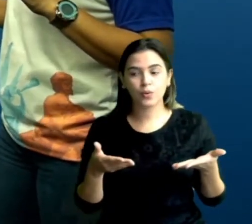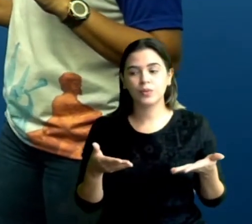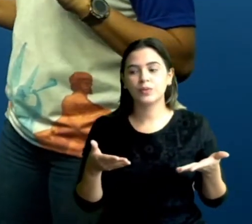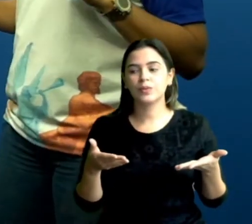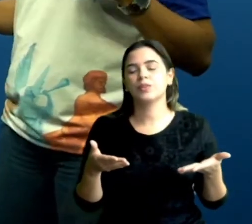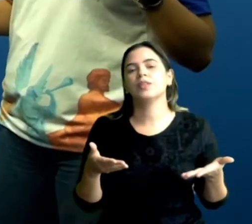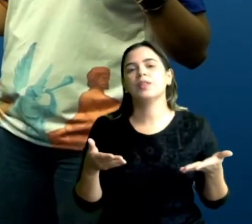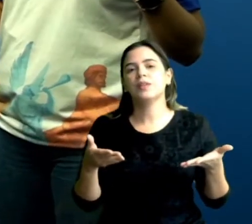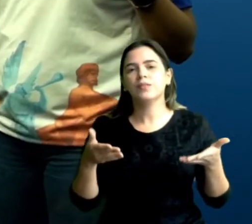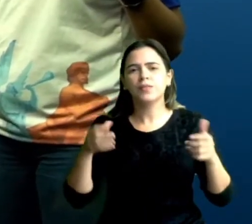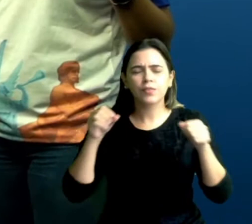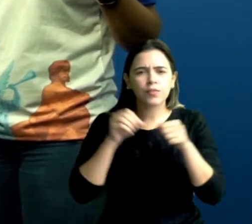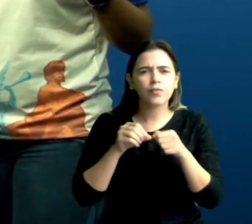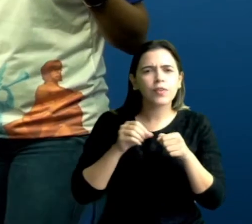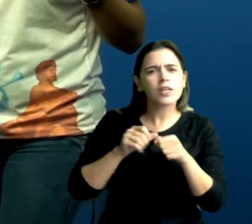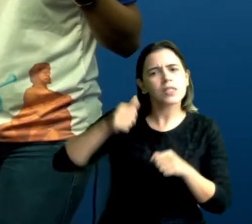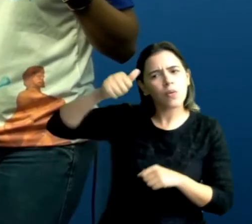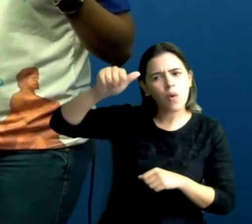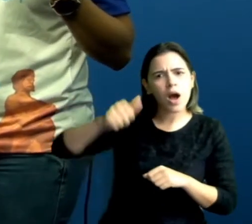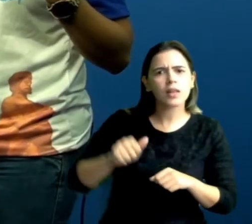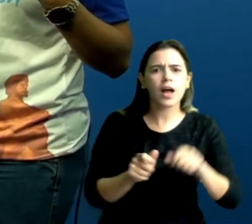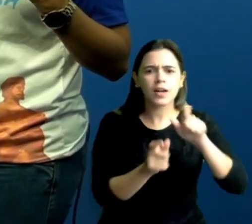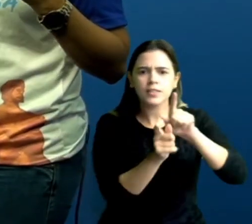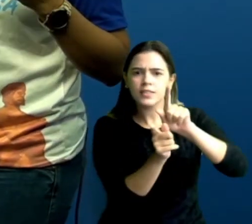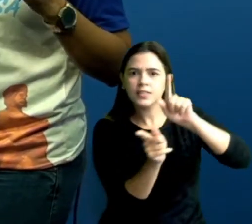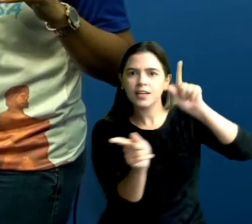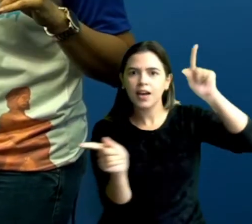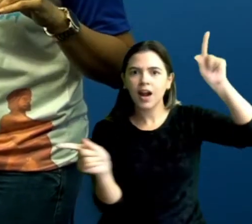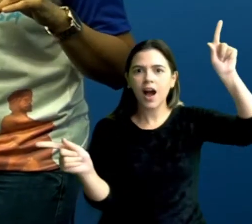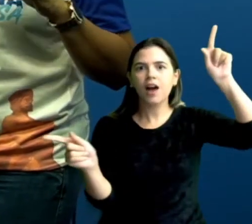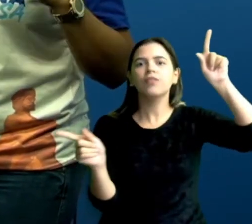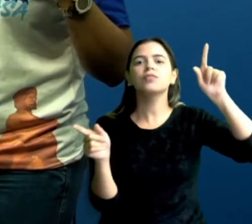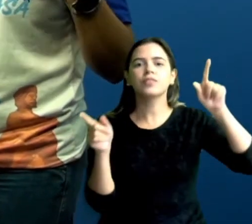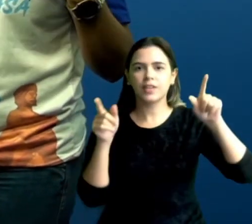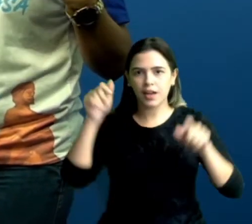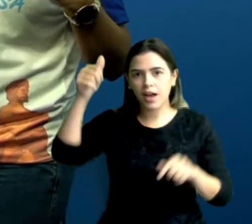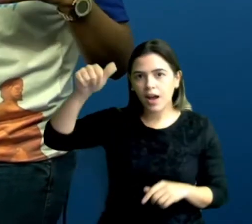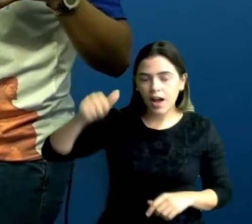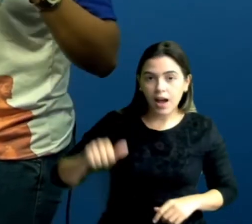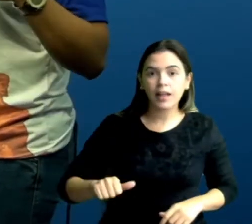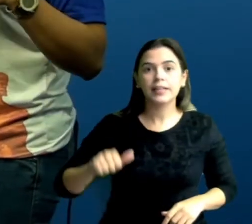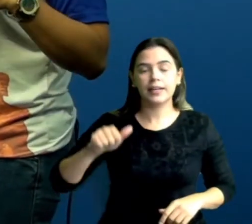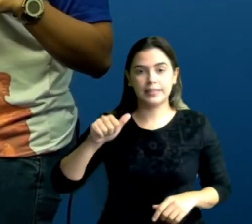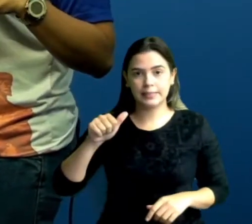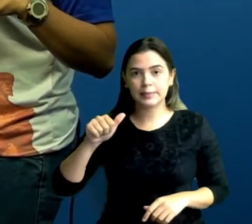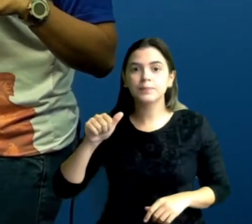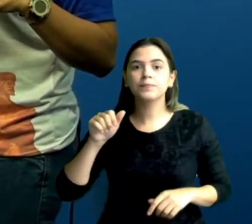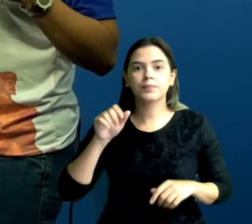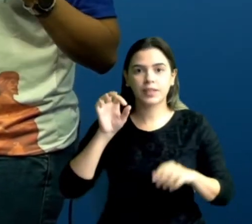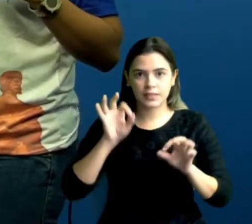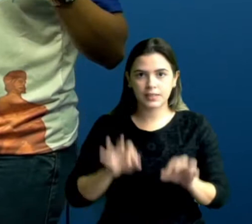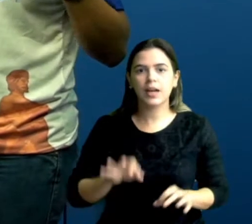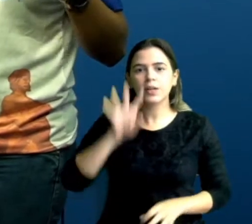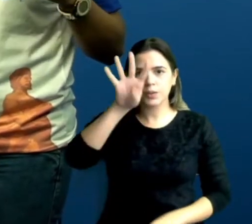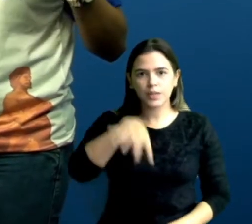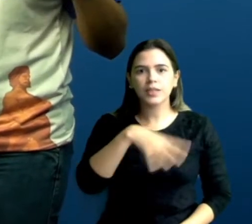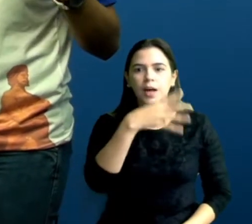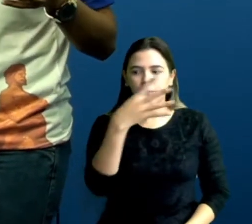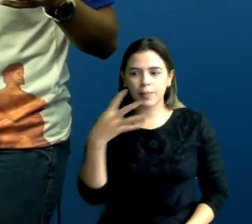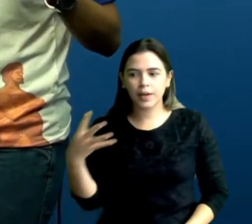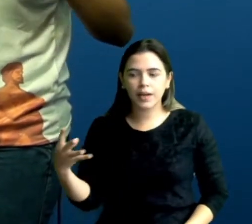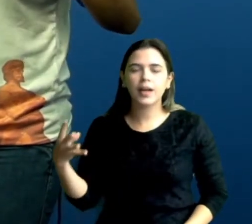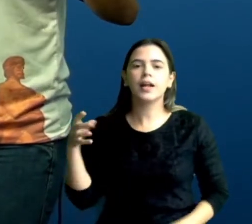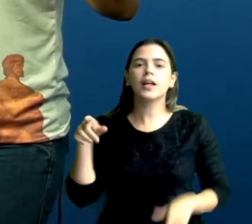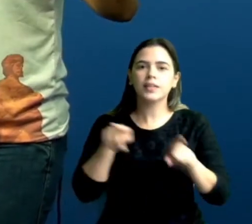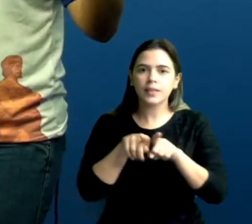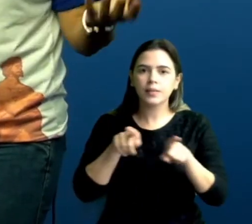fazer uma análise de gráficos, algumas informações estatísticas, análise de gráficos e tabelas envolvendo